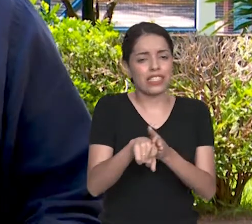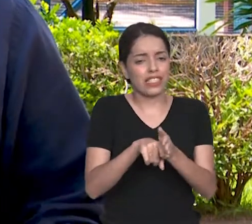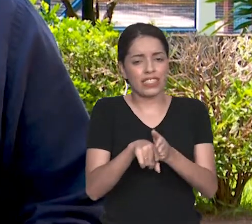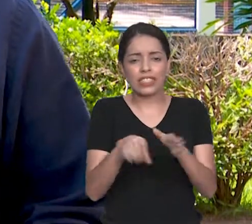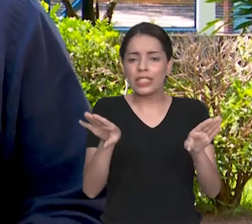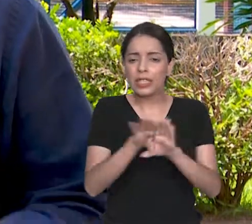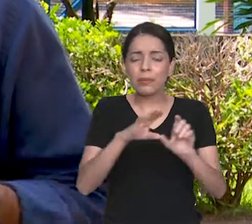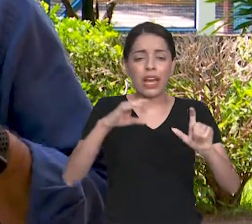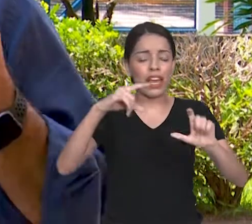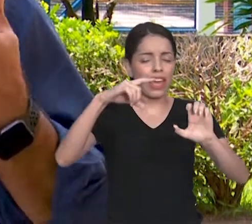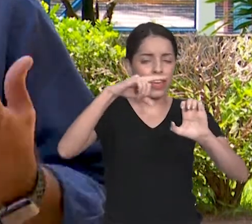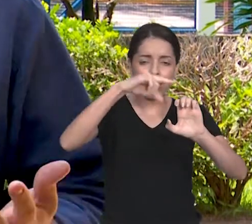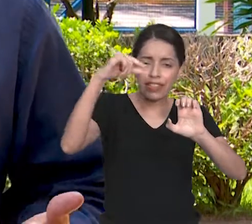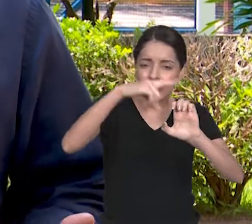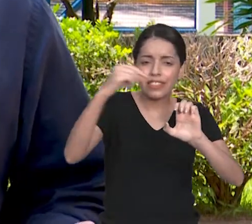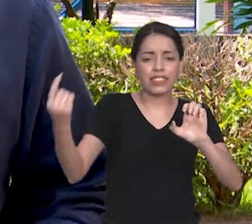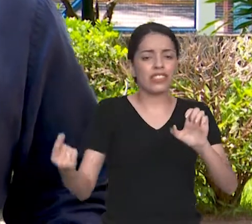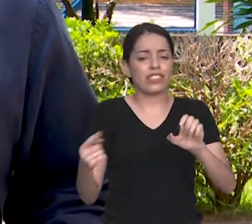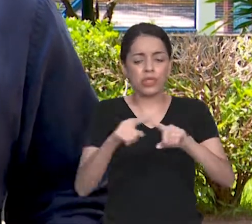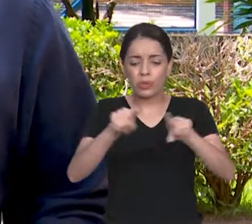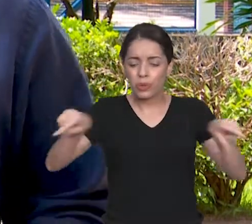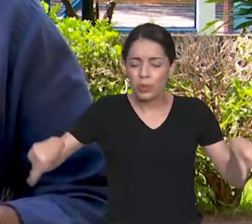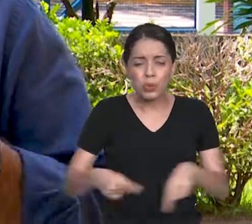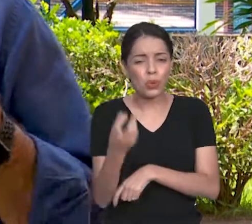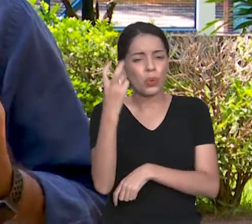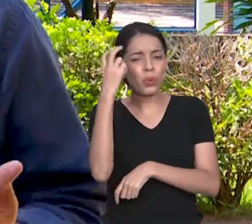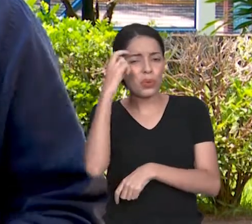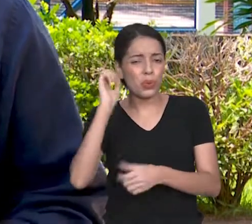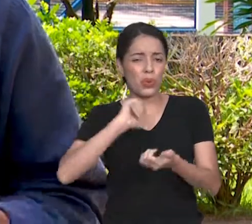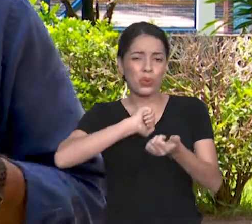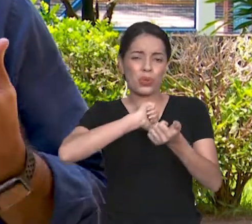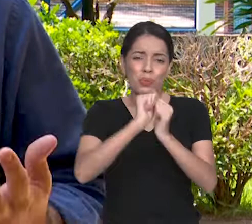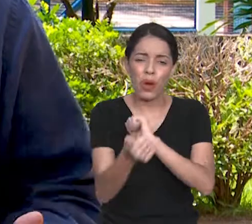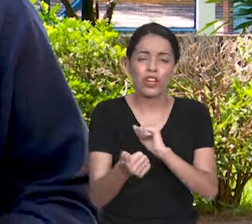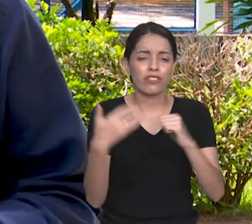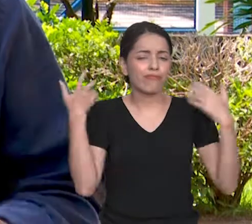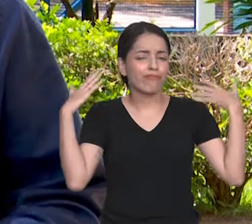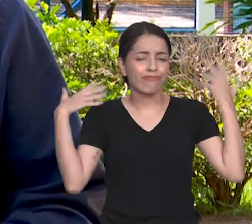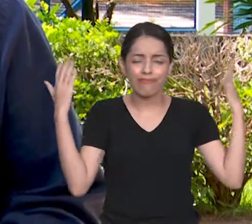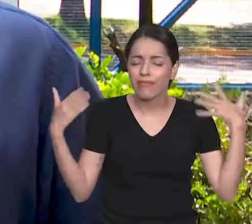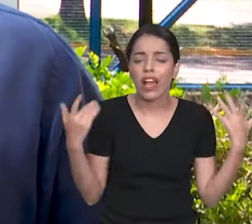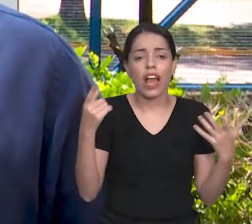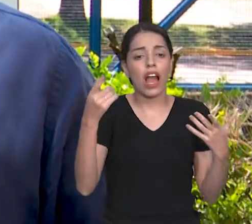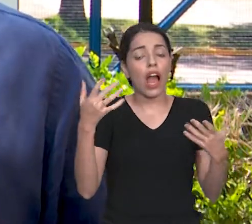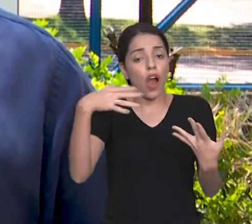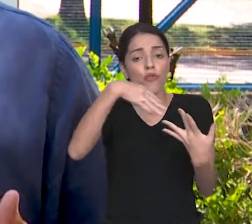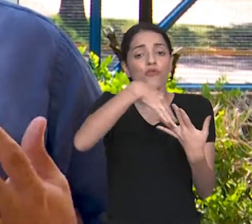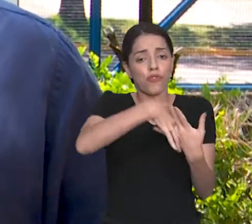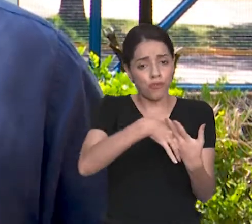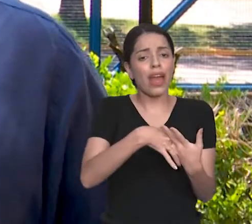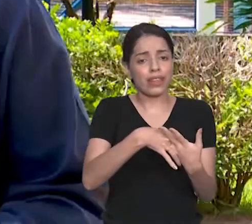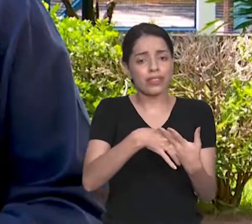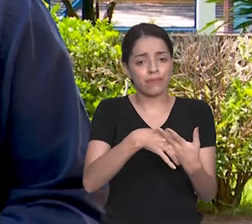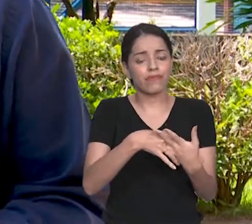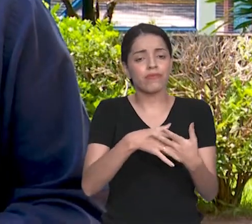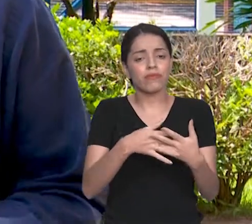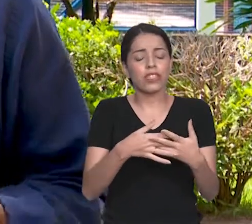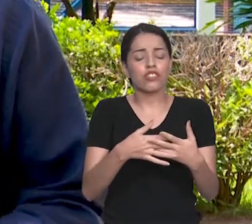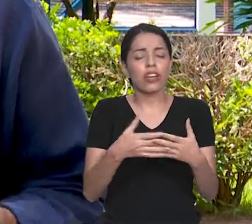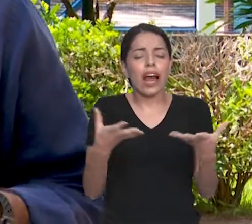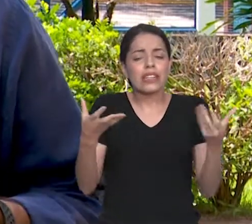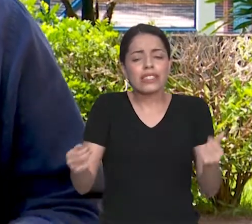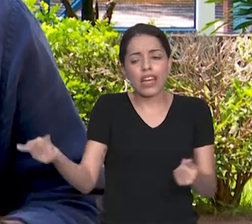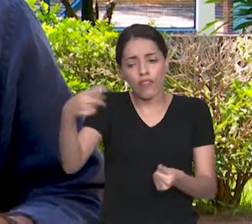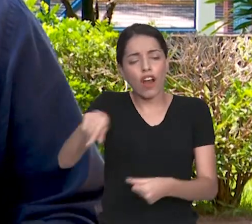inovação, empreendedorismo, laboratórios de cultura, de esporte e lazer. A UFMS está pronta para receber